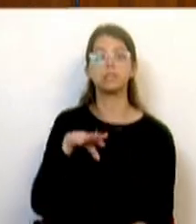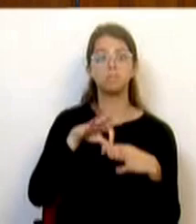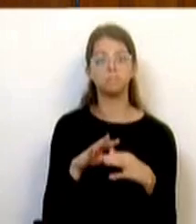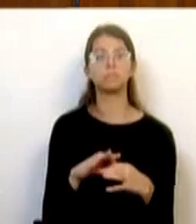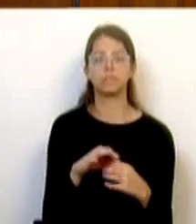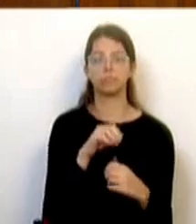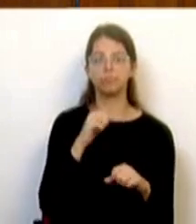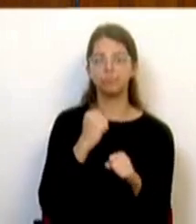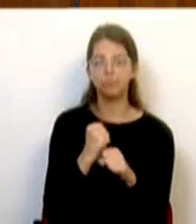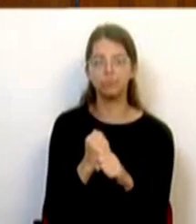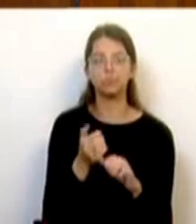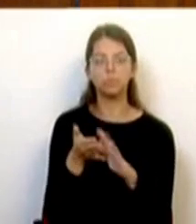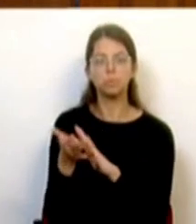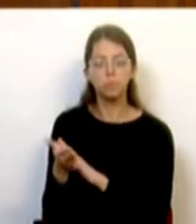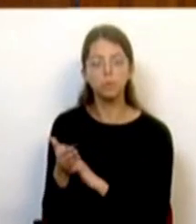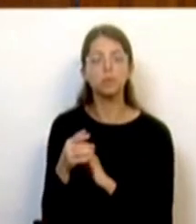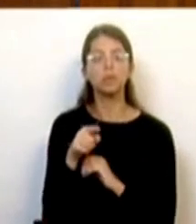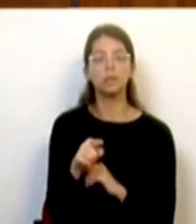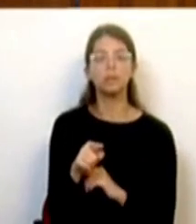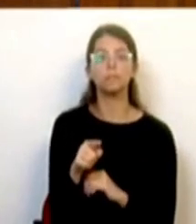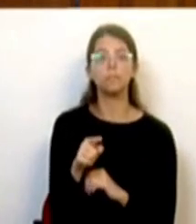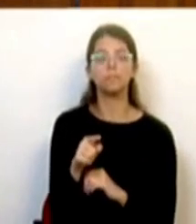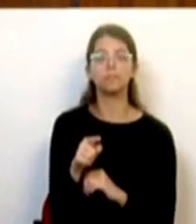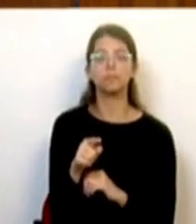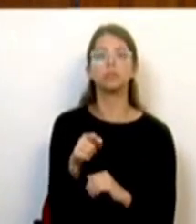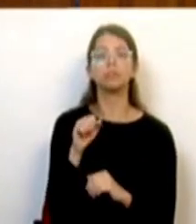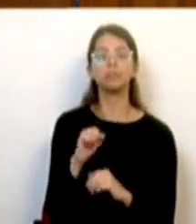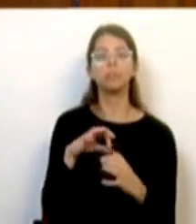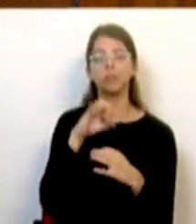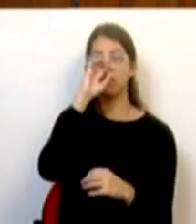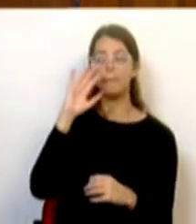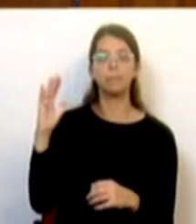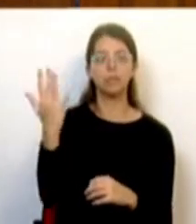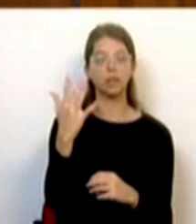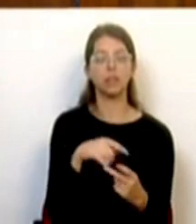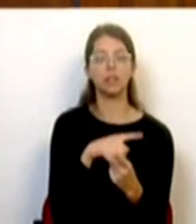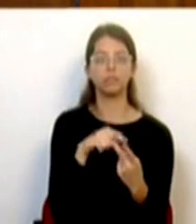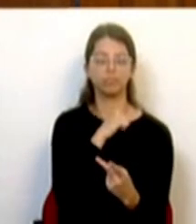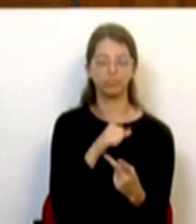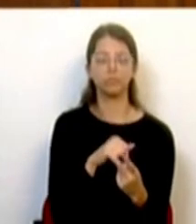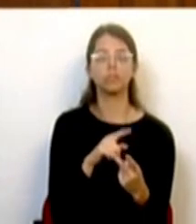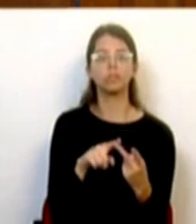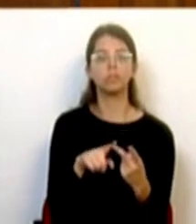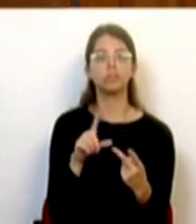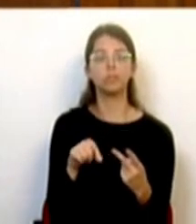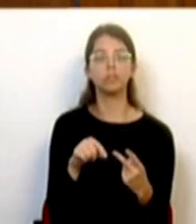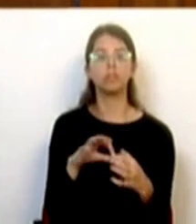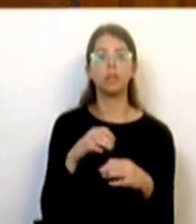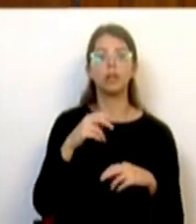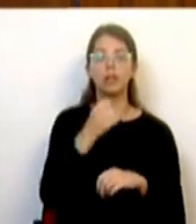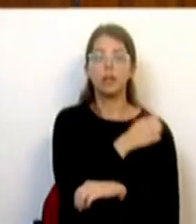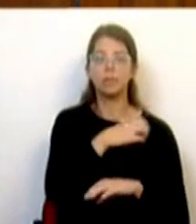início do ano está em vigor o licenciamento ambiental e também o licenciamento na construção de